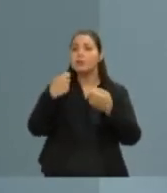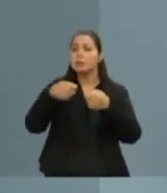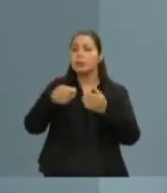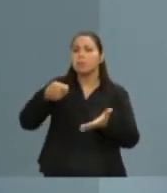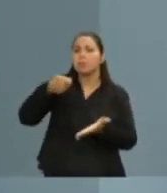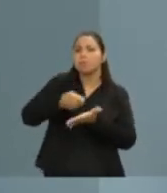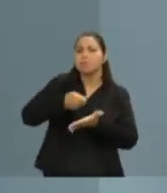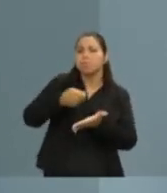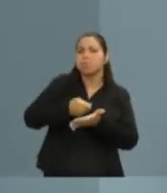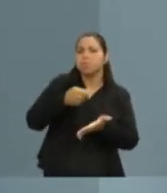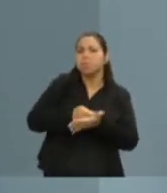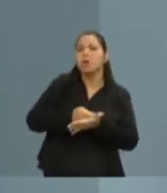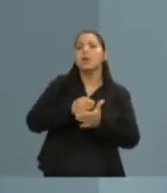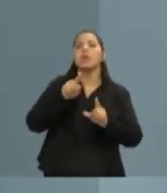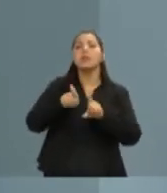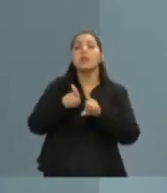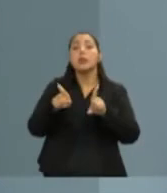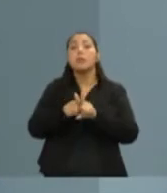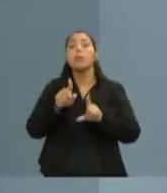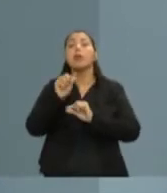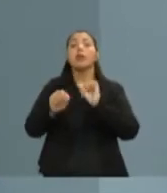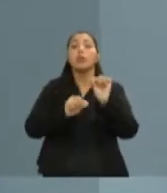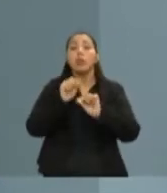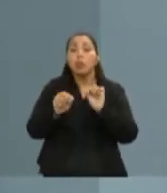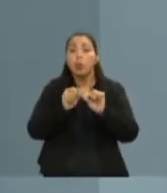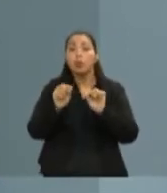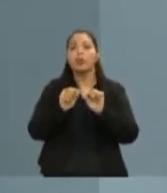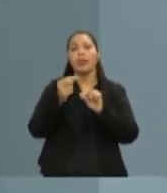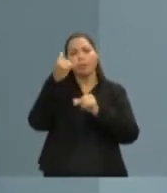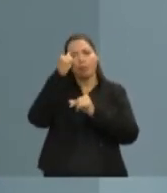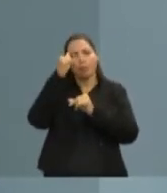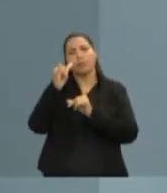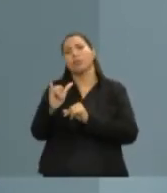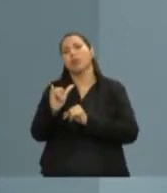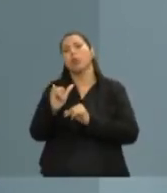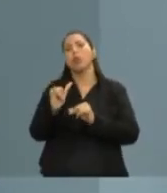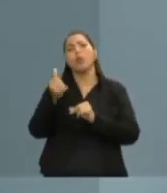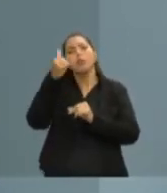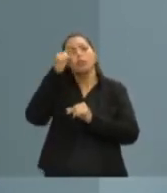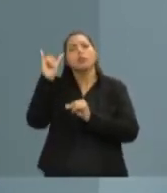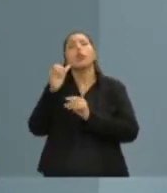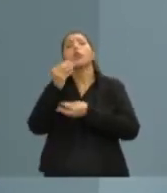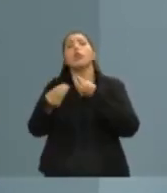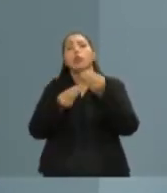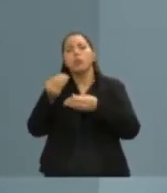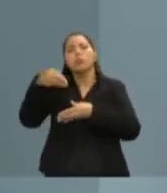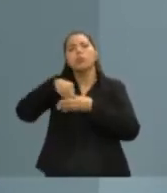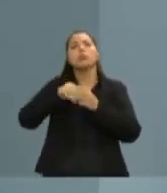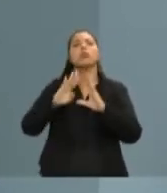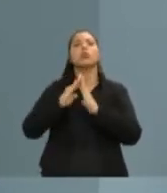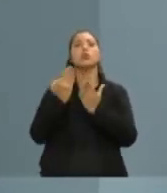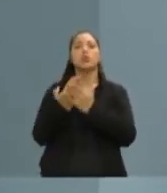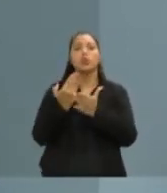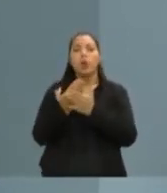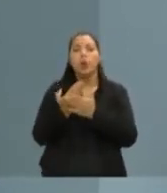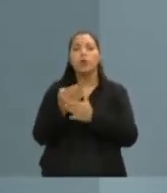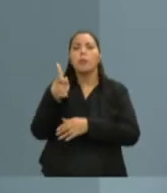prevenção. Nós vamos ter a prevenção efetiva nas escolas, com os professores orientando os alunos e